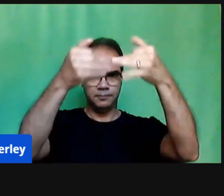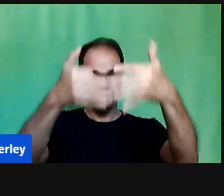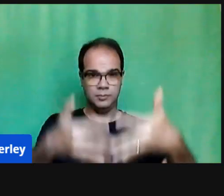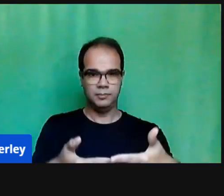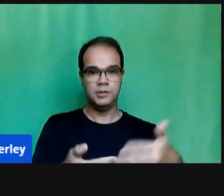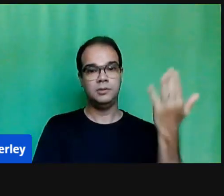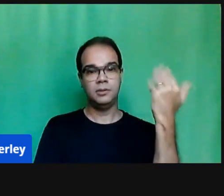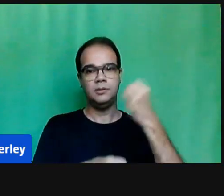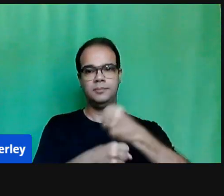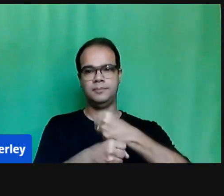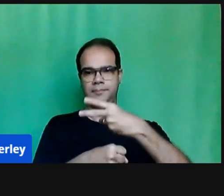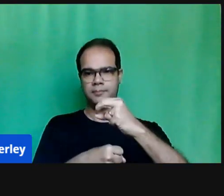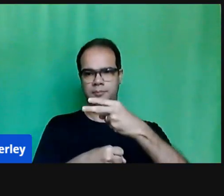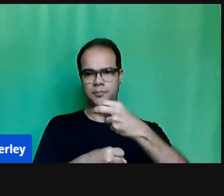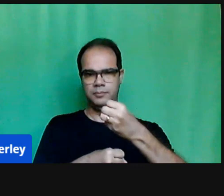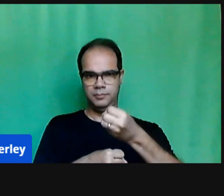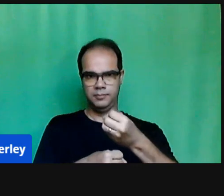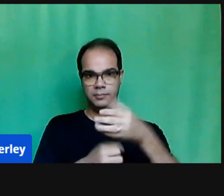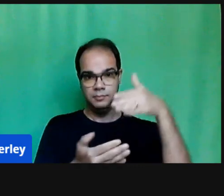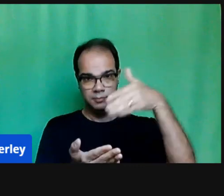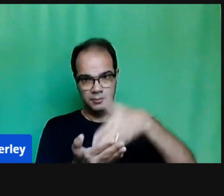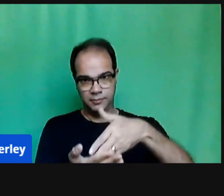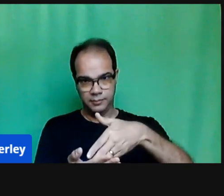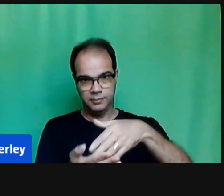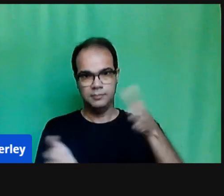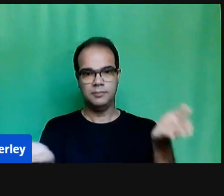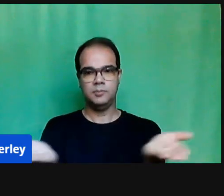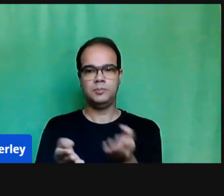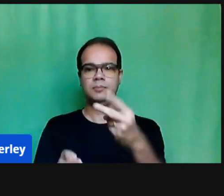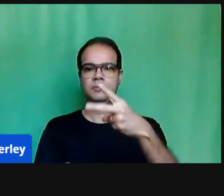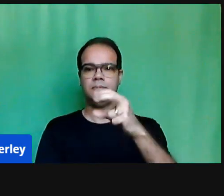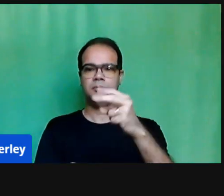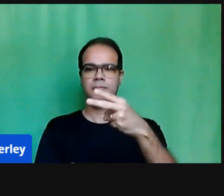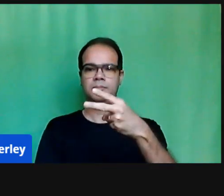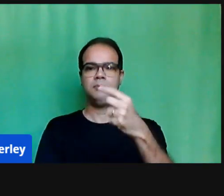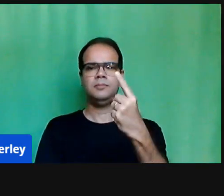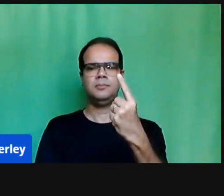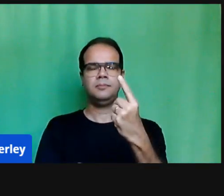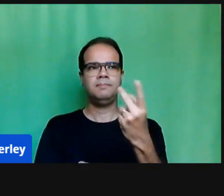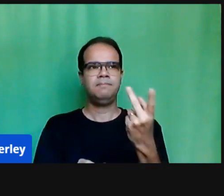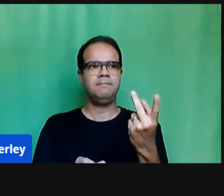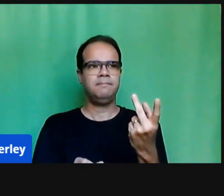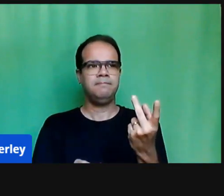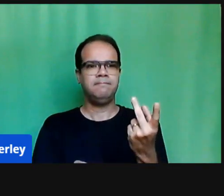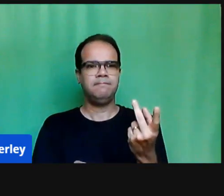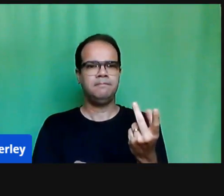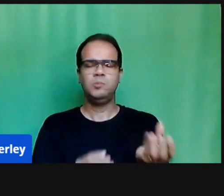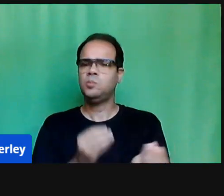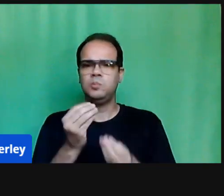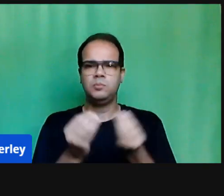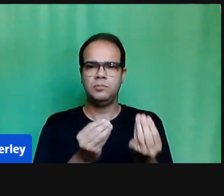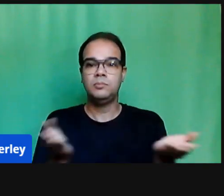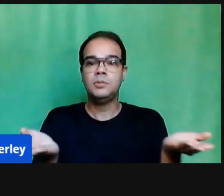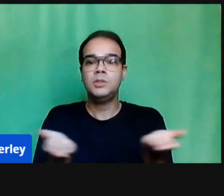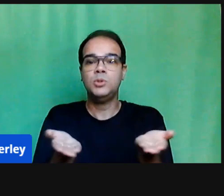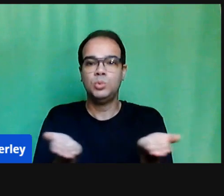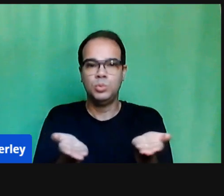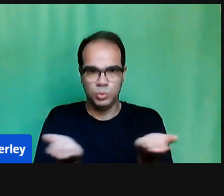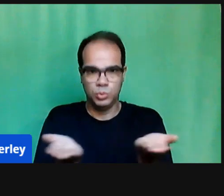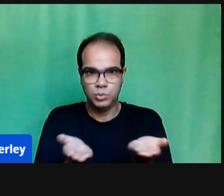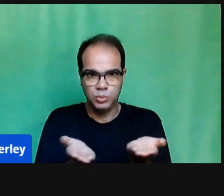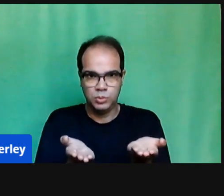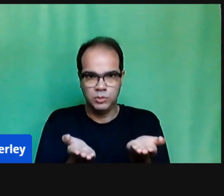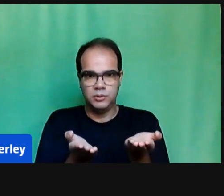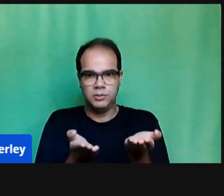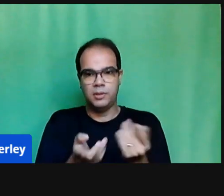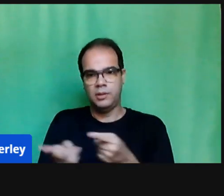ano, de partir da nossa realidade, ou seja, qual o contexto que nós estamos vivenciando, qual o contexto